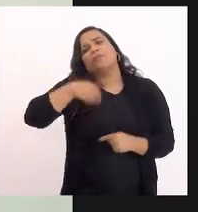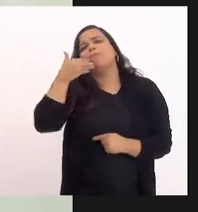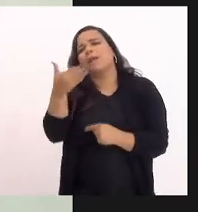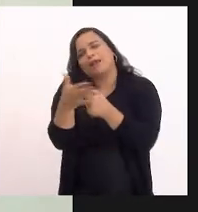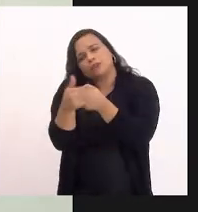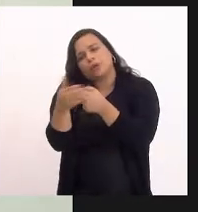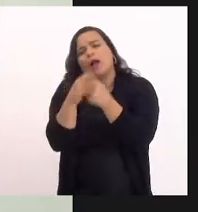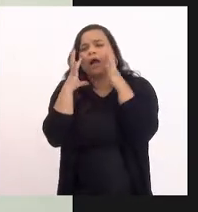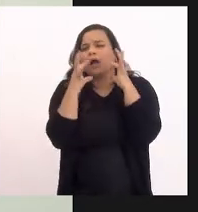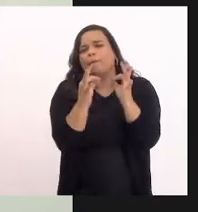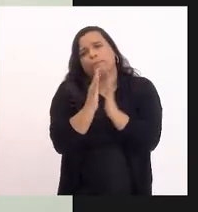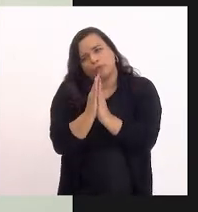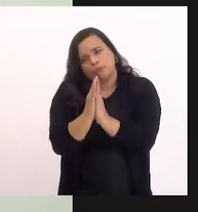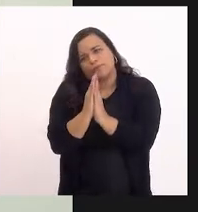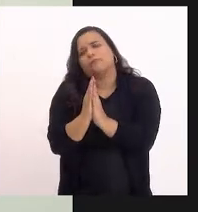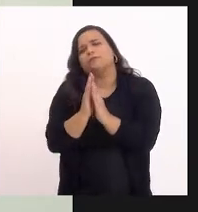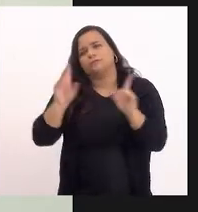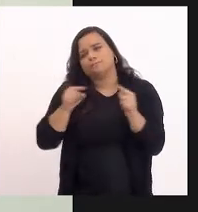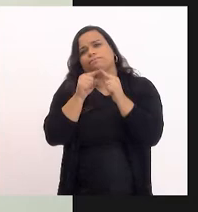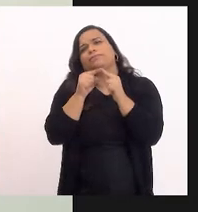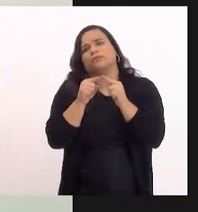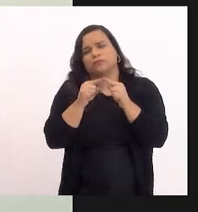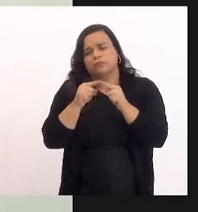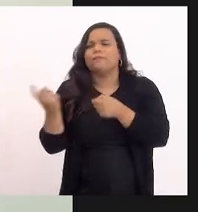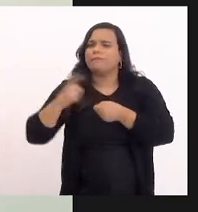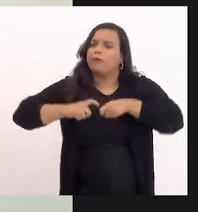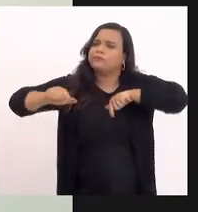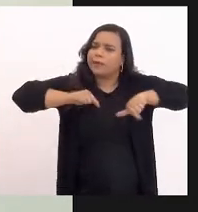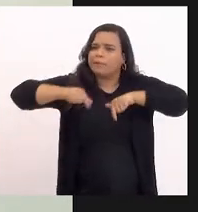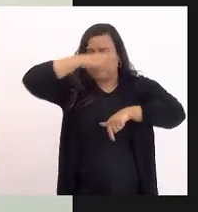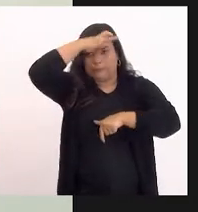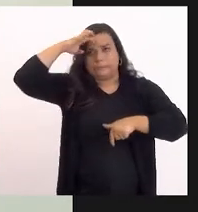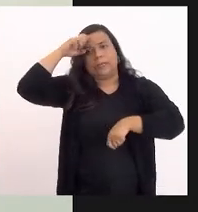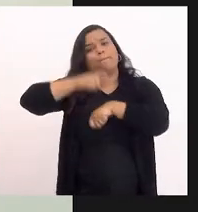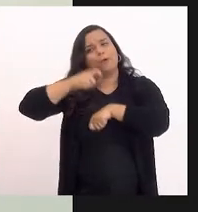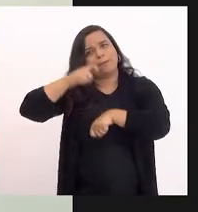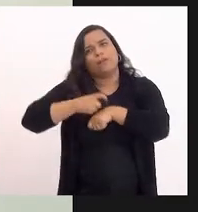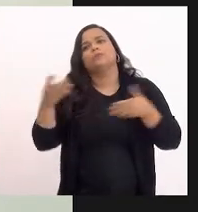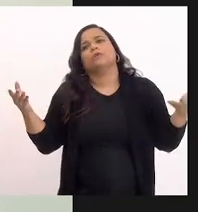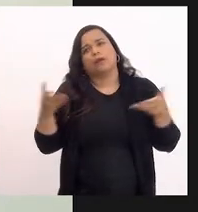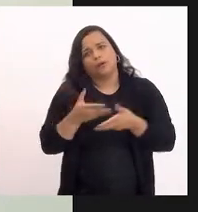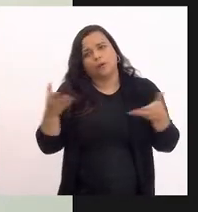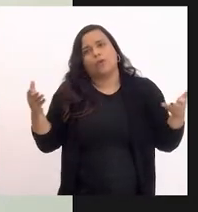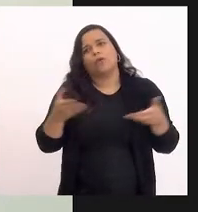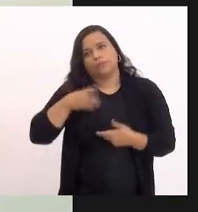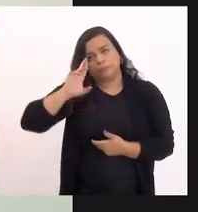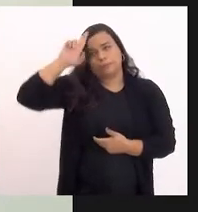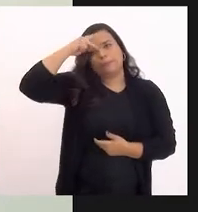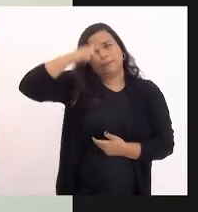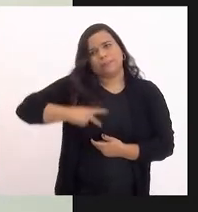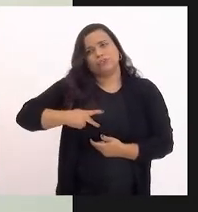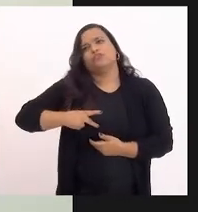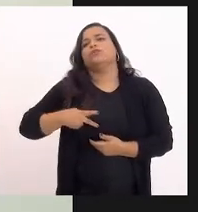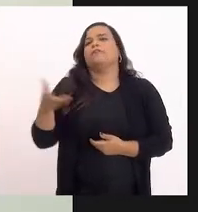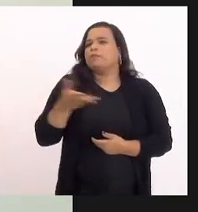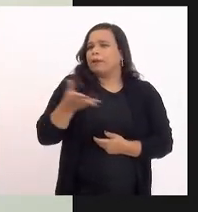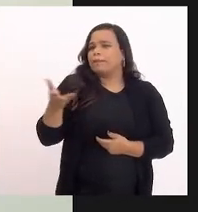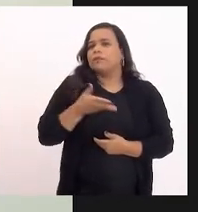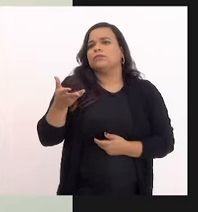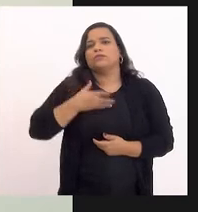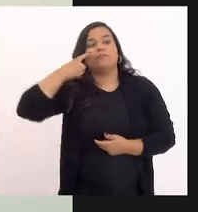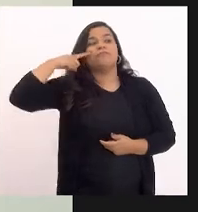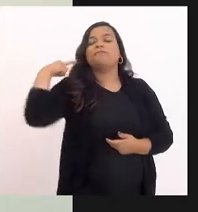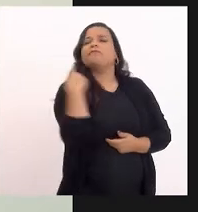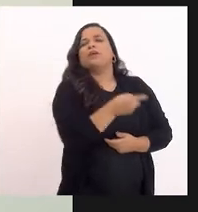carinho, sua atenção, no sentido de como está precisando de trabalho no momento de agora que possa viabilizar a instalação da CPI, que